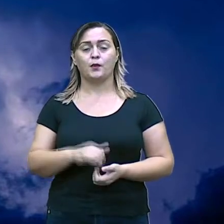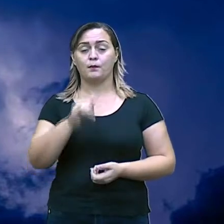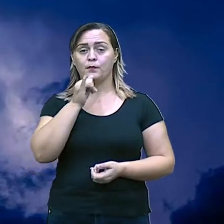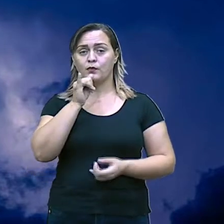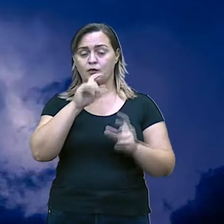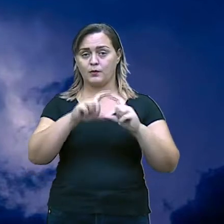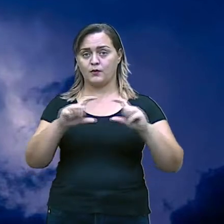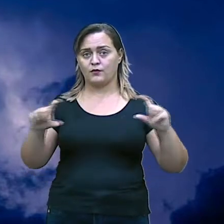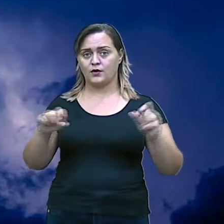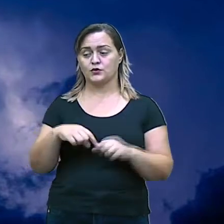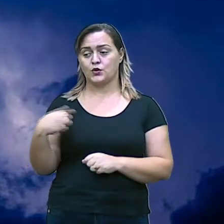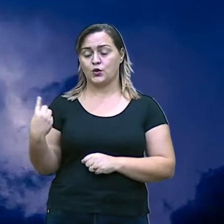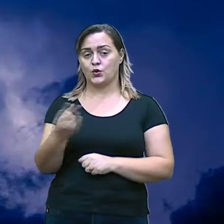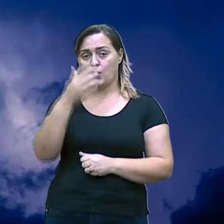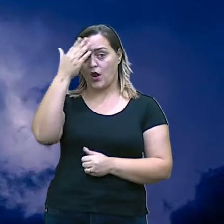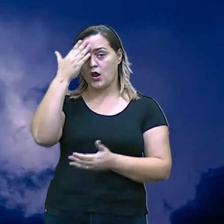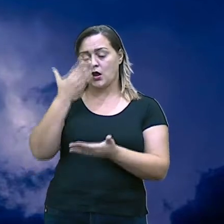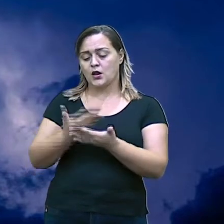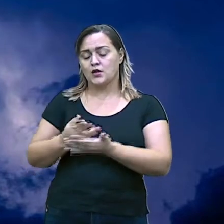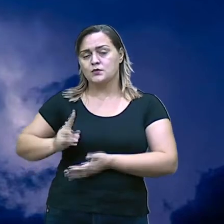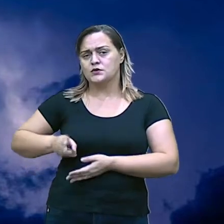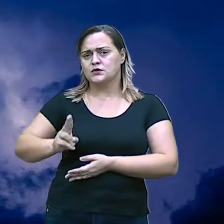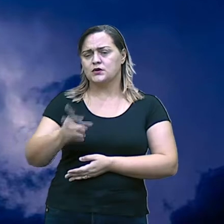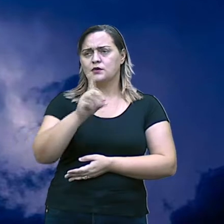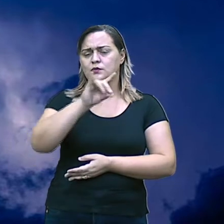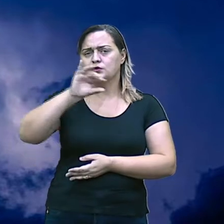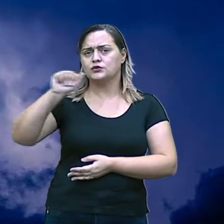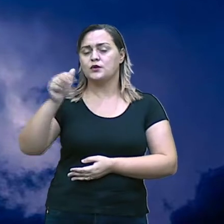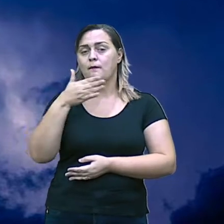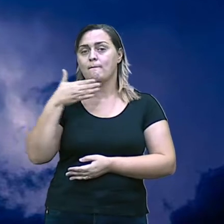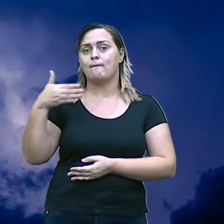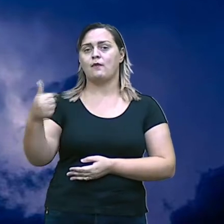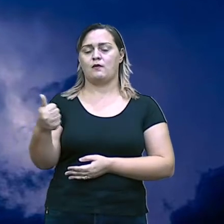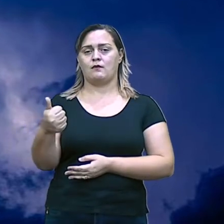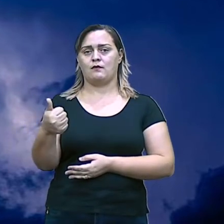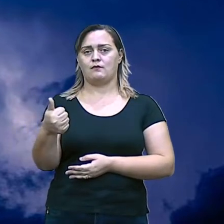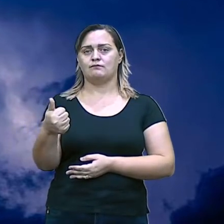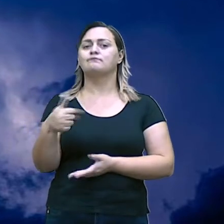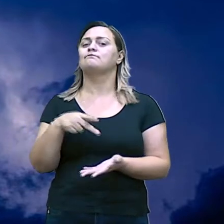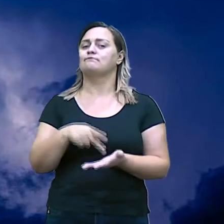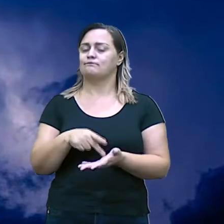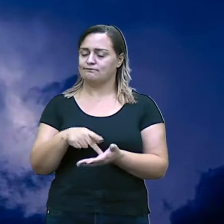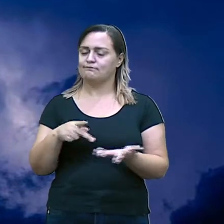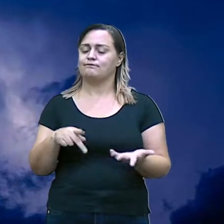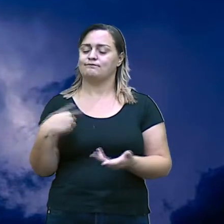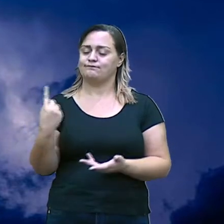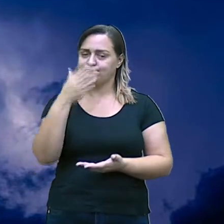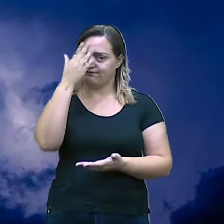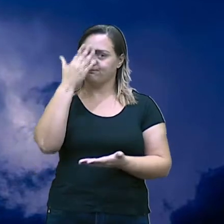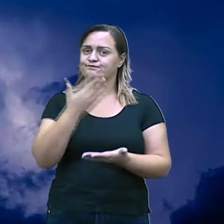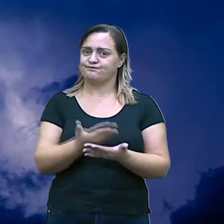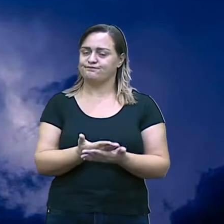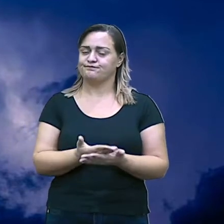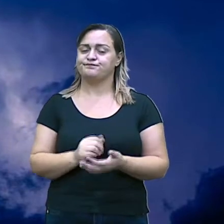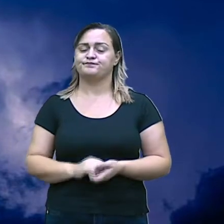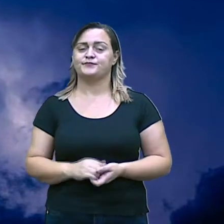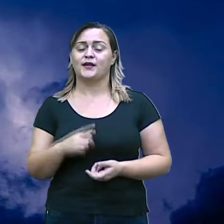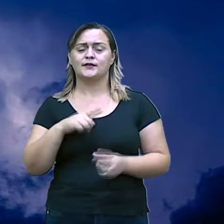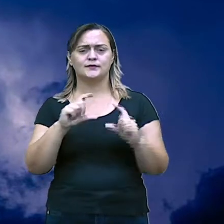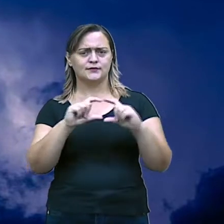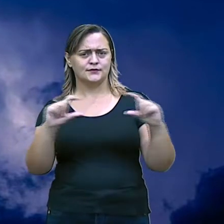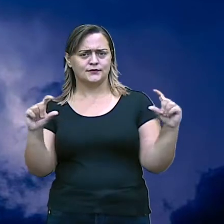Acreditamos sempre em dias melhores. Pura verdade, não mesmo? Isso aí. Acreditamos. Então, nós temos aí o quê?